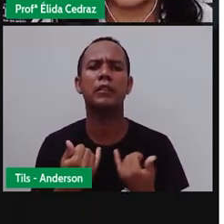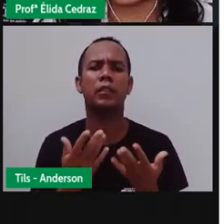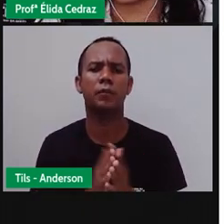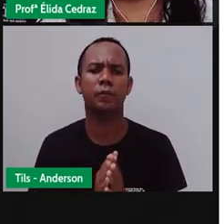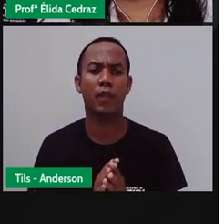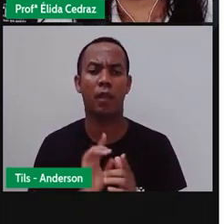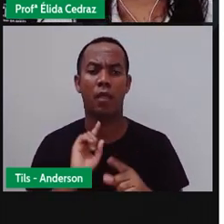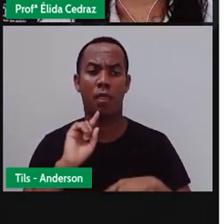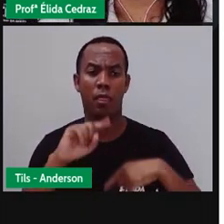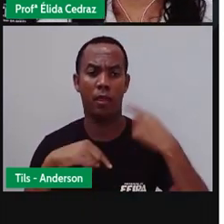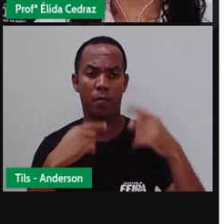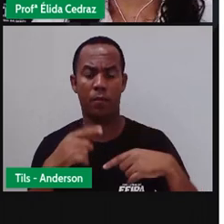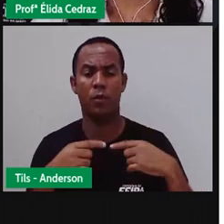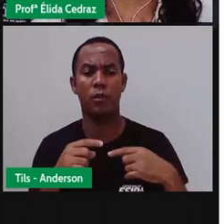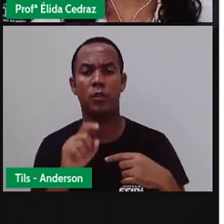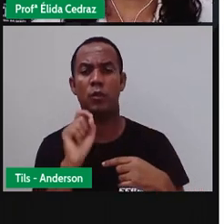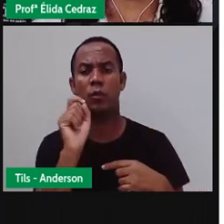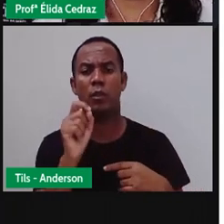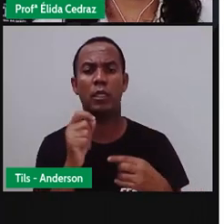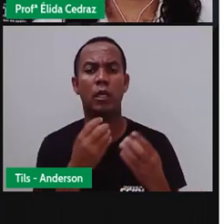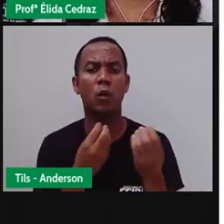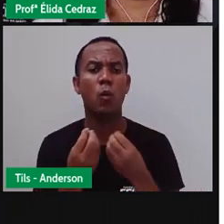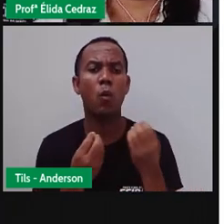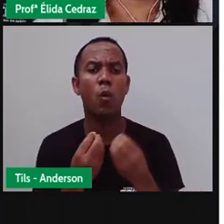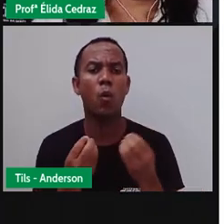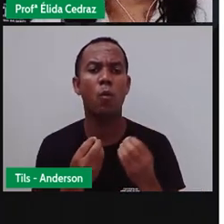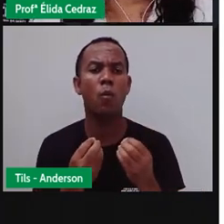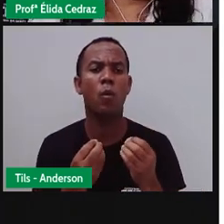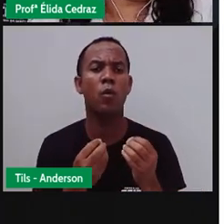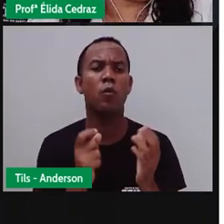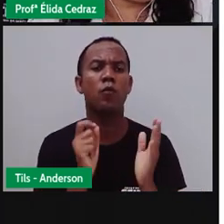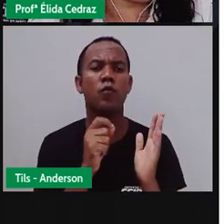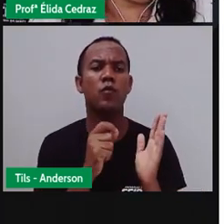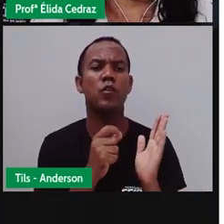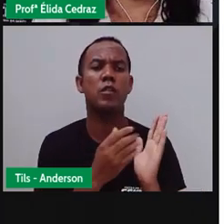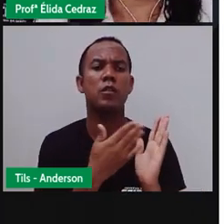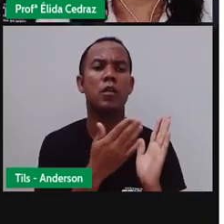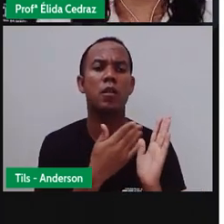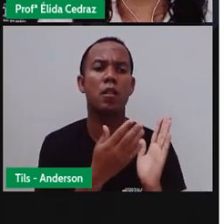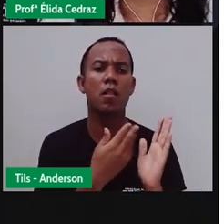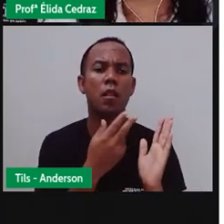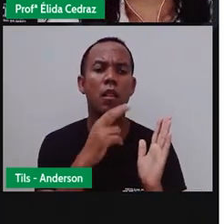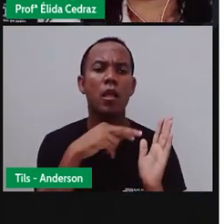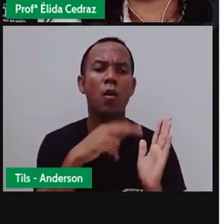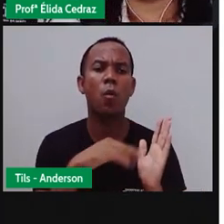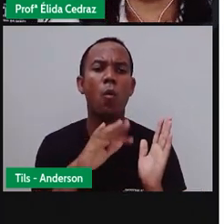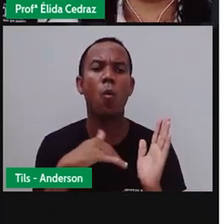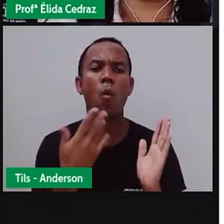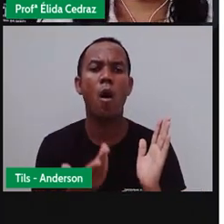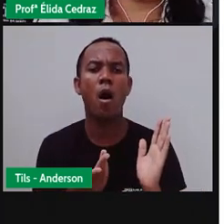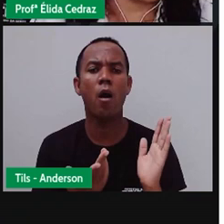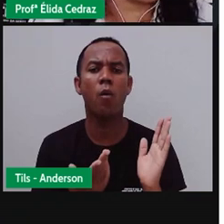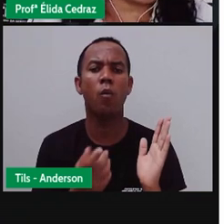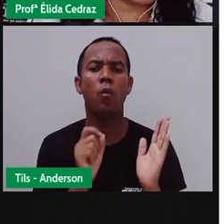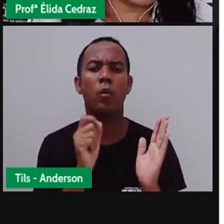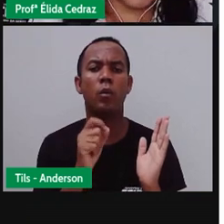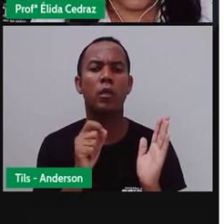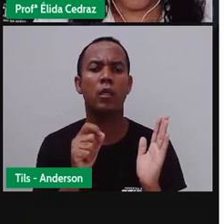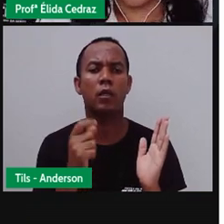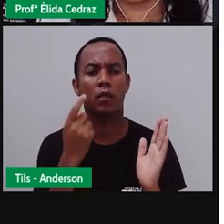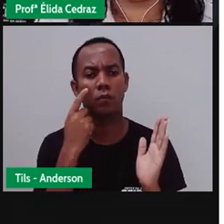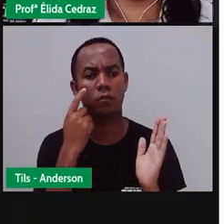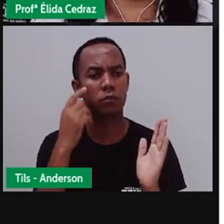Depois, procure saber quais são os tipos de jornais que eles acessam. Se é o jornal que passa na